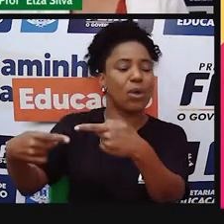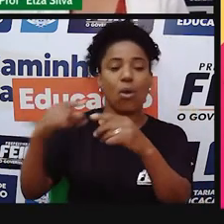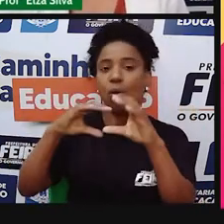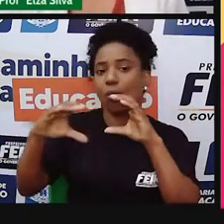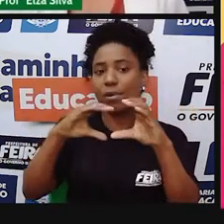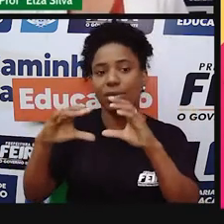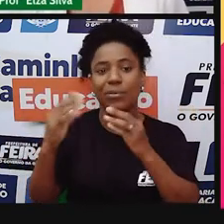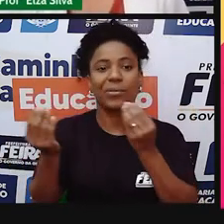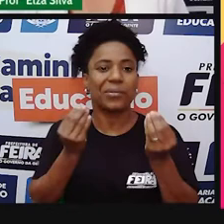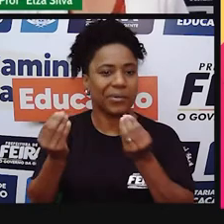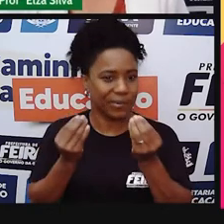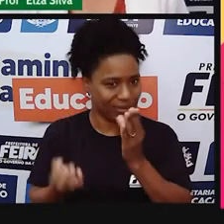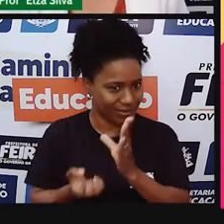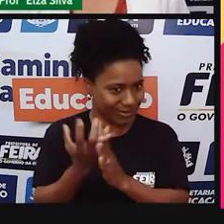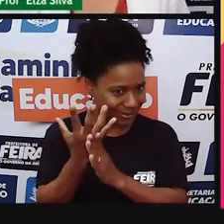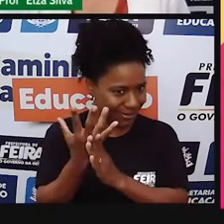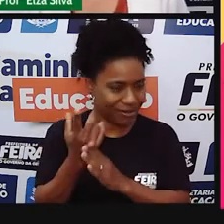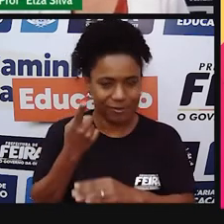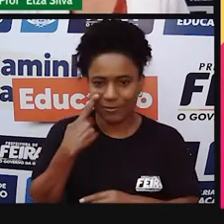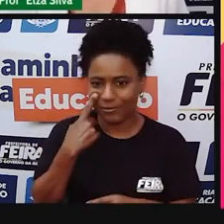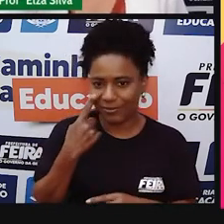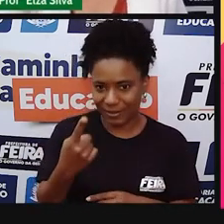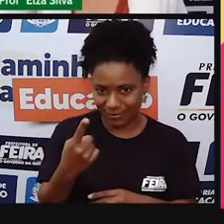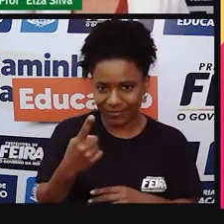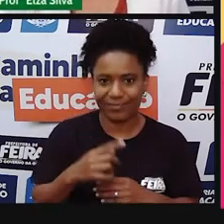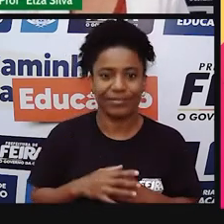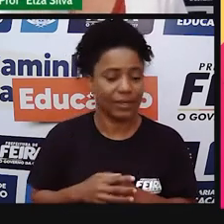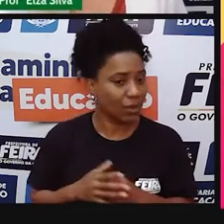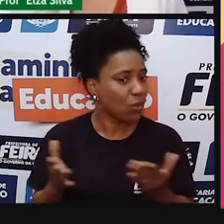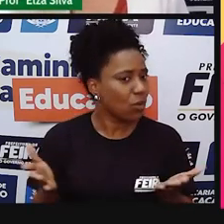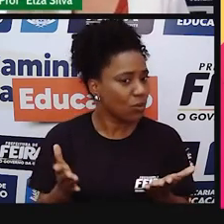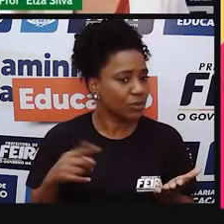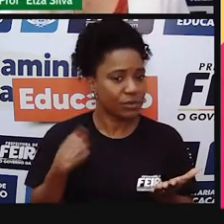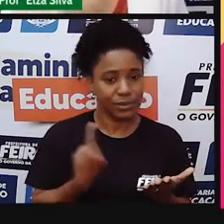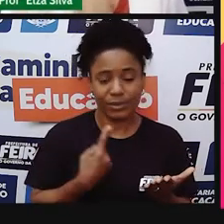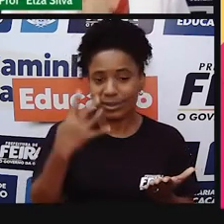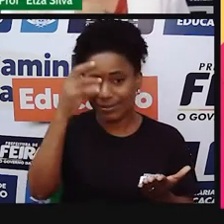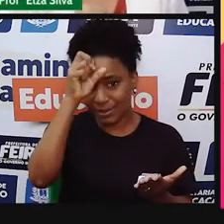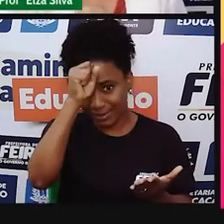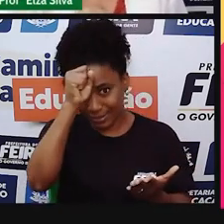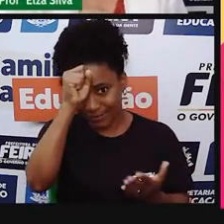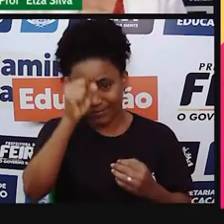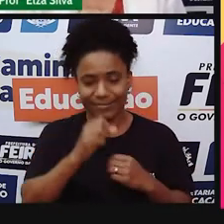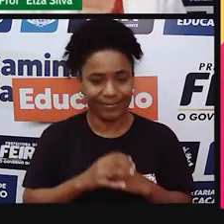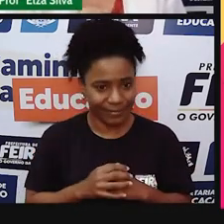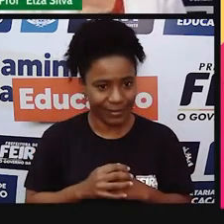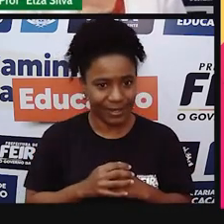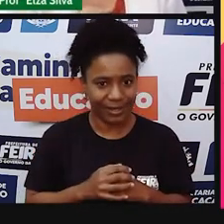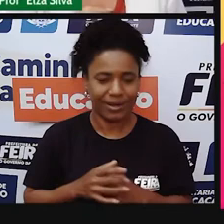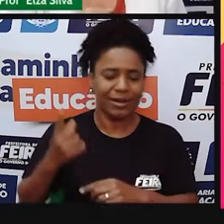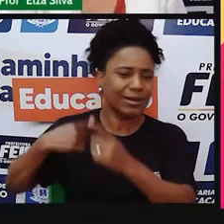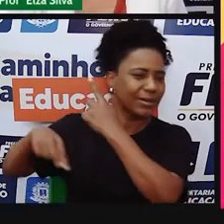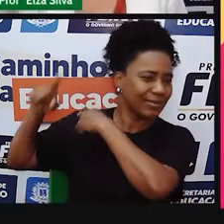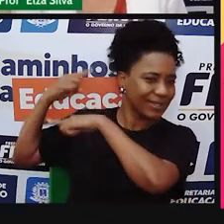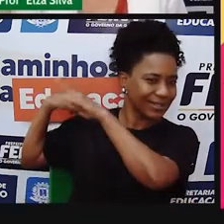Ao longo do tempo, o homem foi modificando as formas de comunicação.